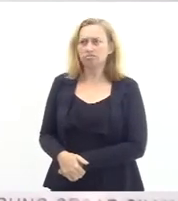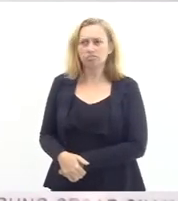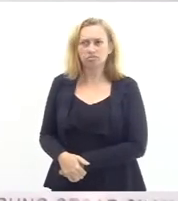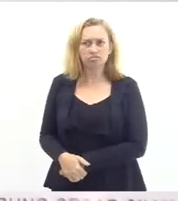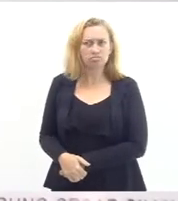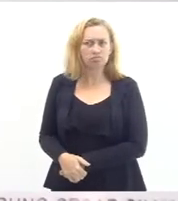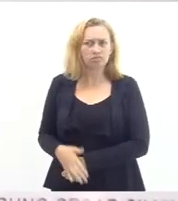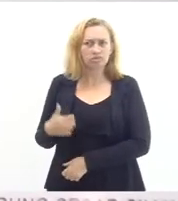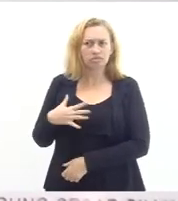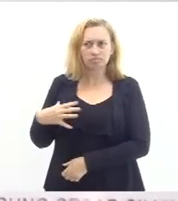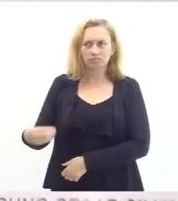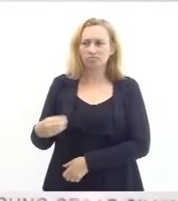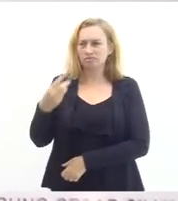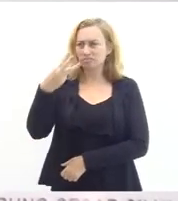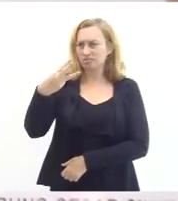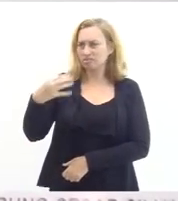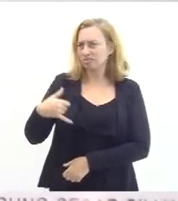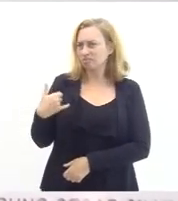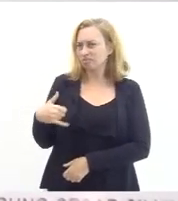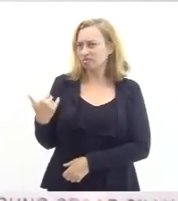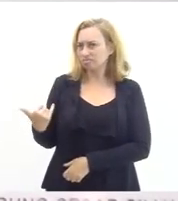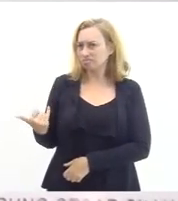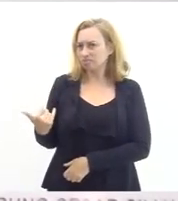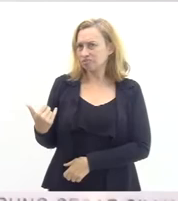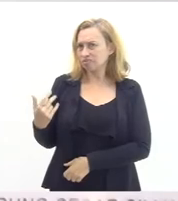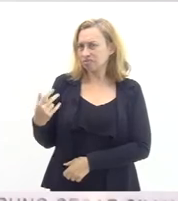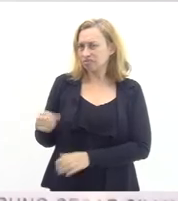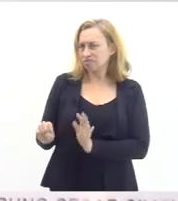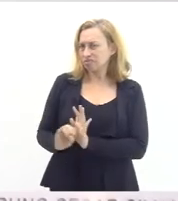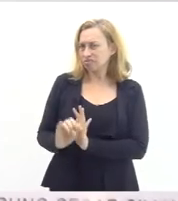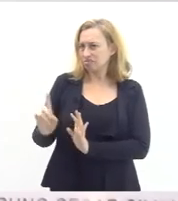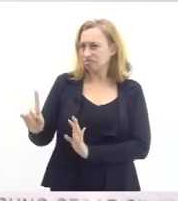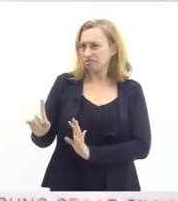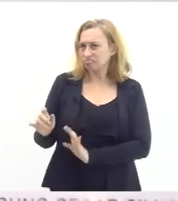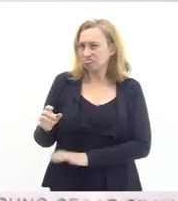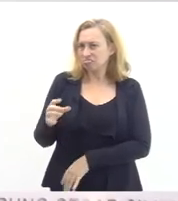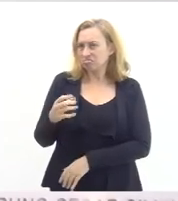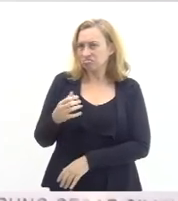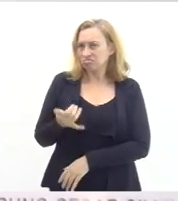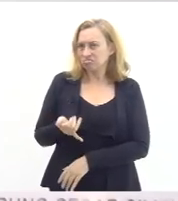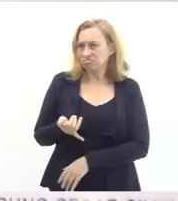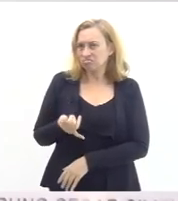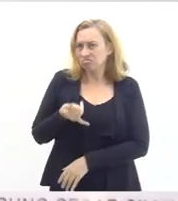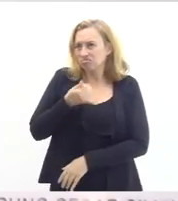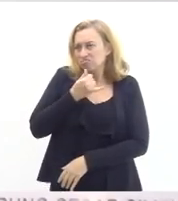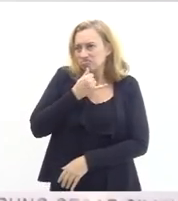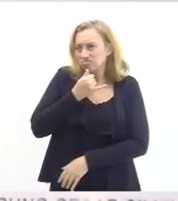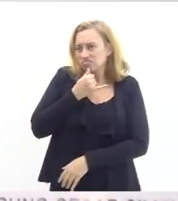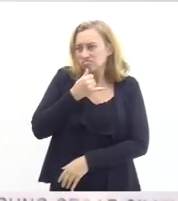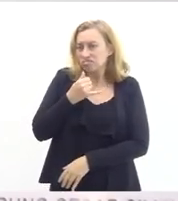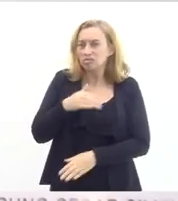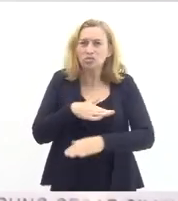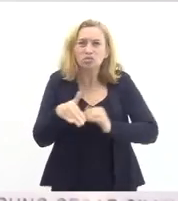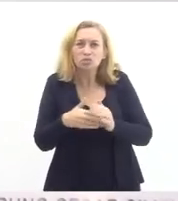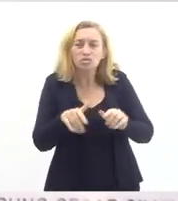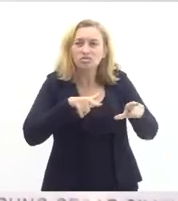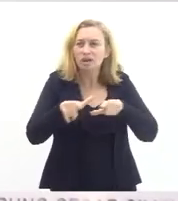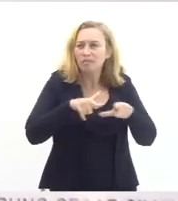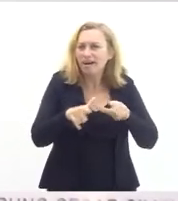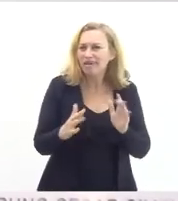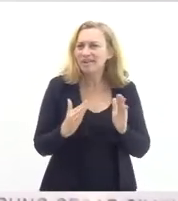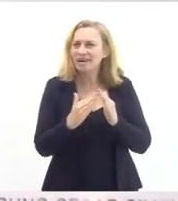e a minha filha de 3 anos obviamente do jeito dela lá sentiu profundamente nós tínhamos todo um trabalho em casa para